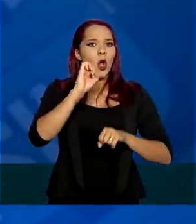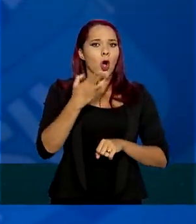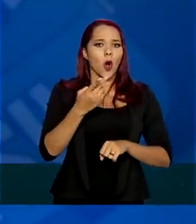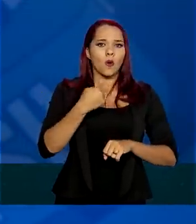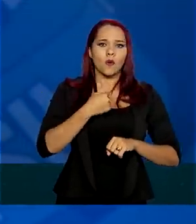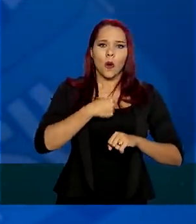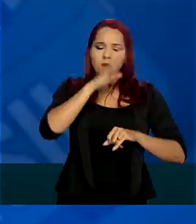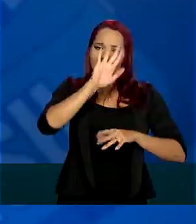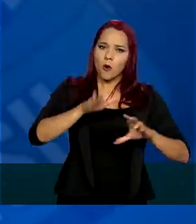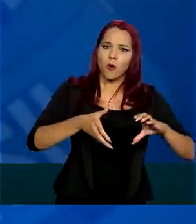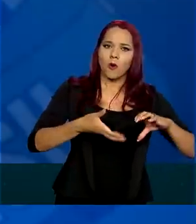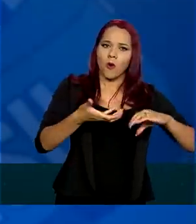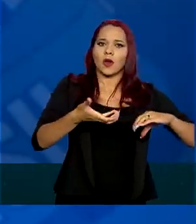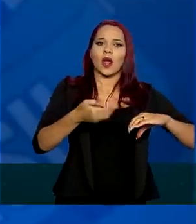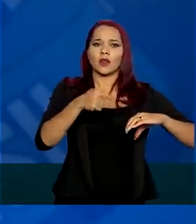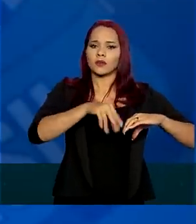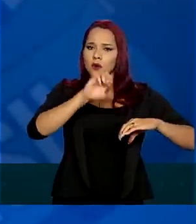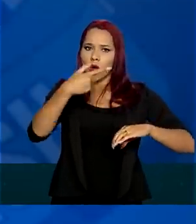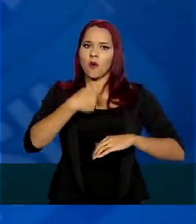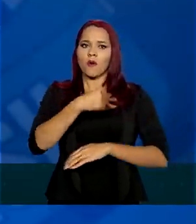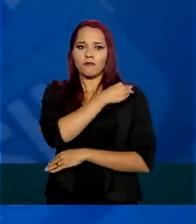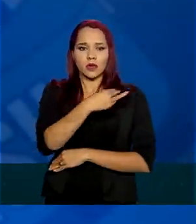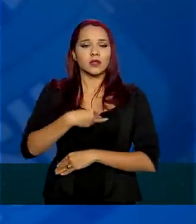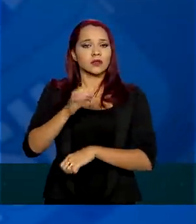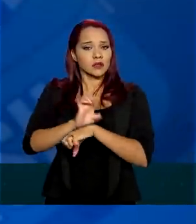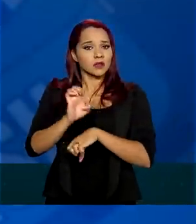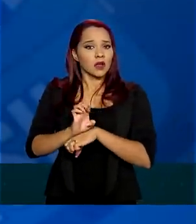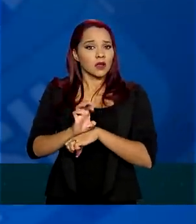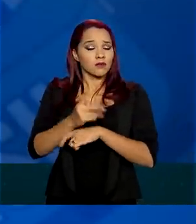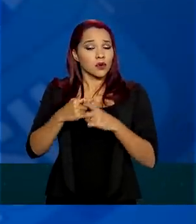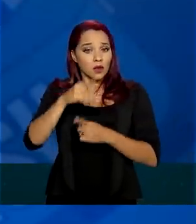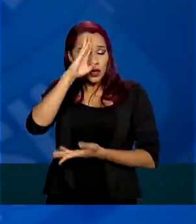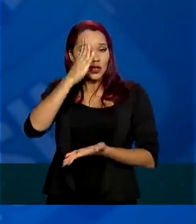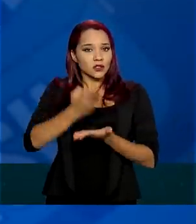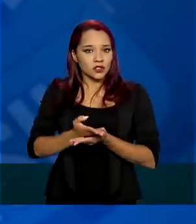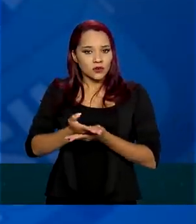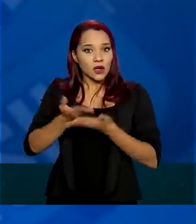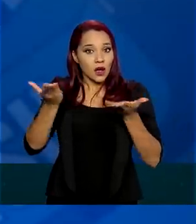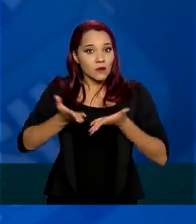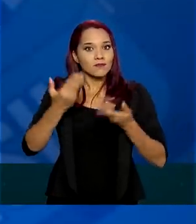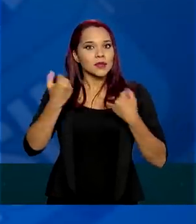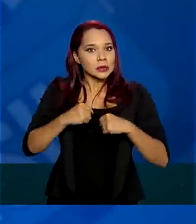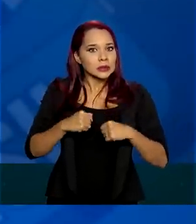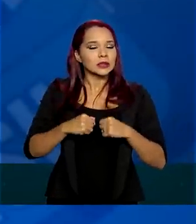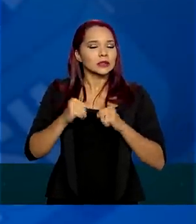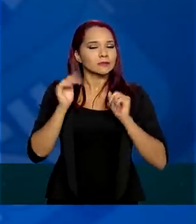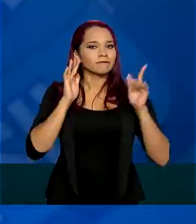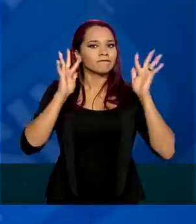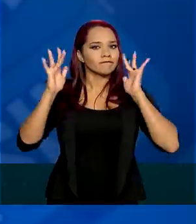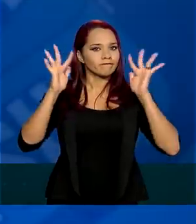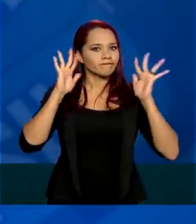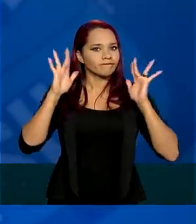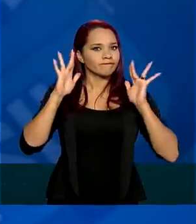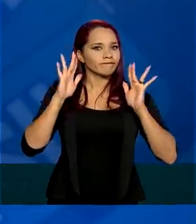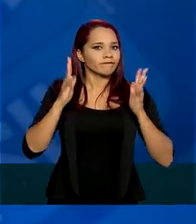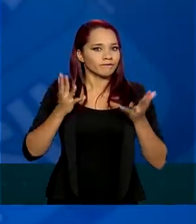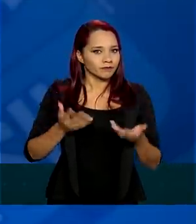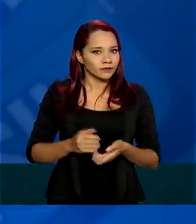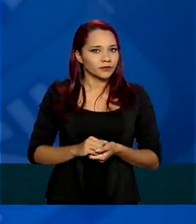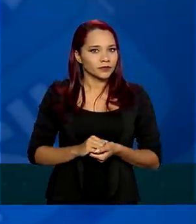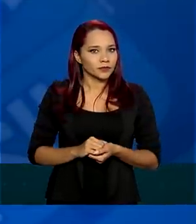licenciado, quer como ministro de Estado, porque acredito que é chegada a hora de se fazer uma reflexão sem paixão.